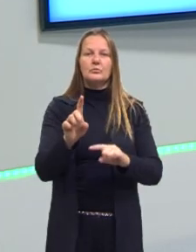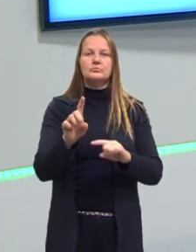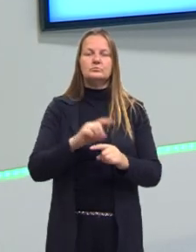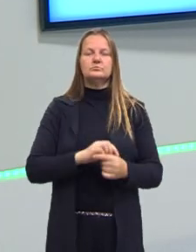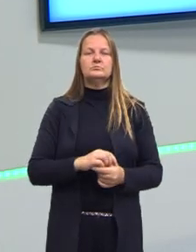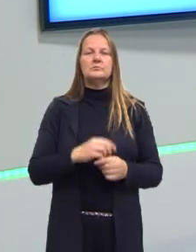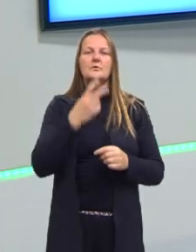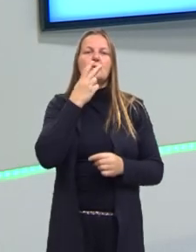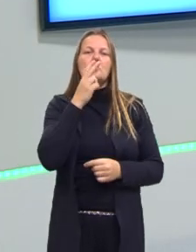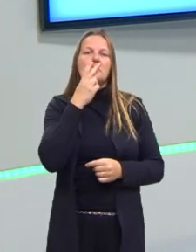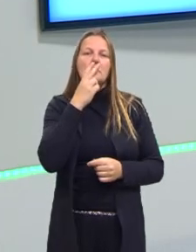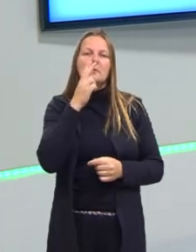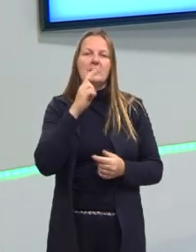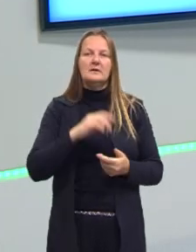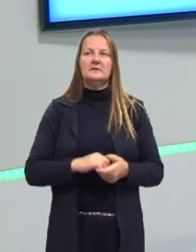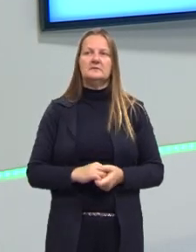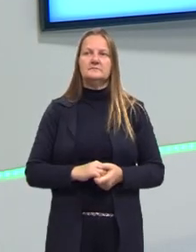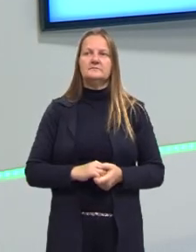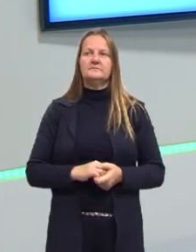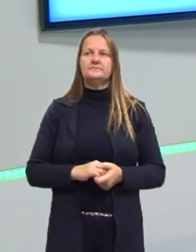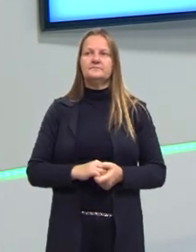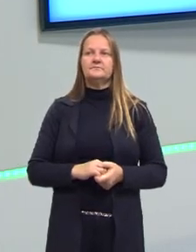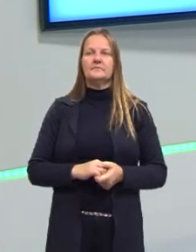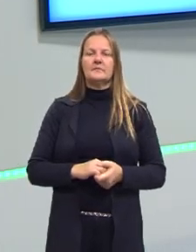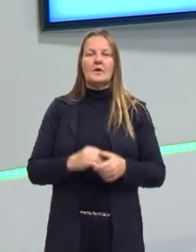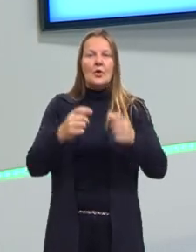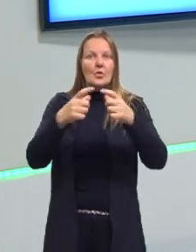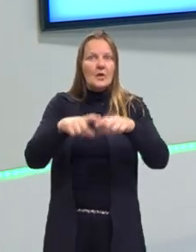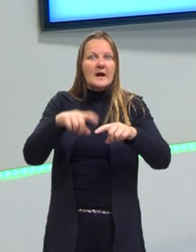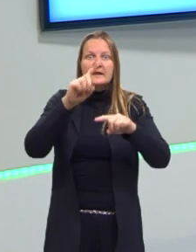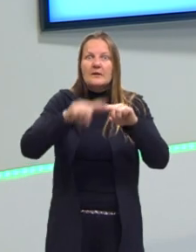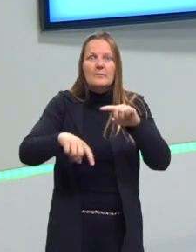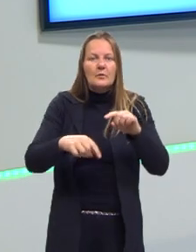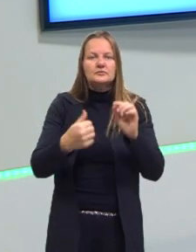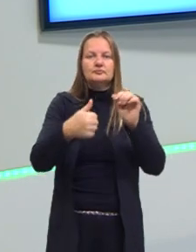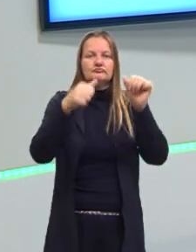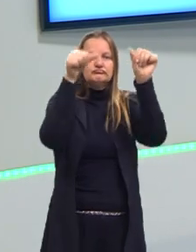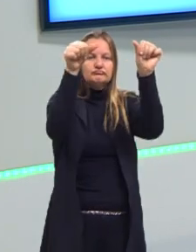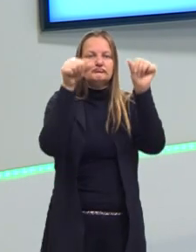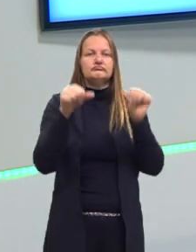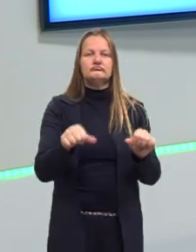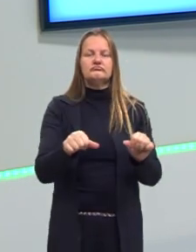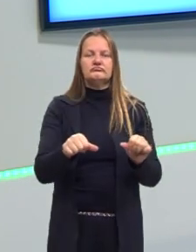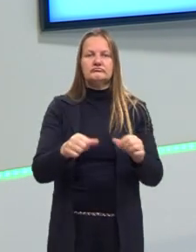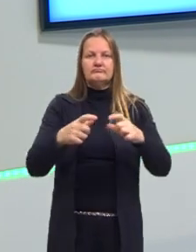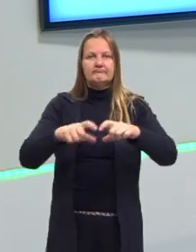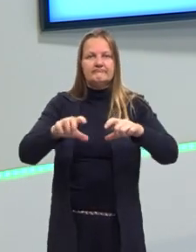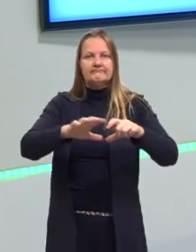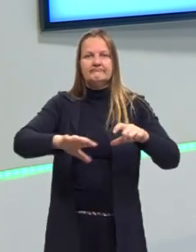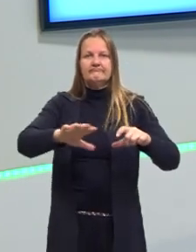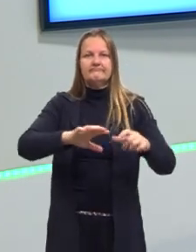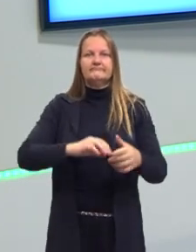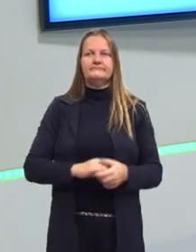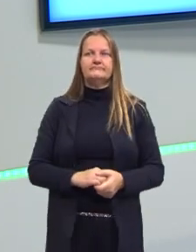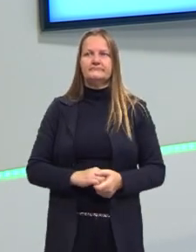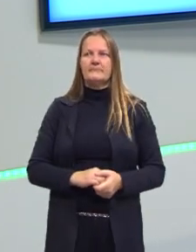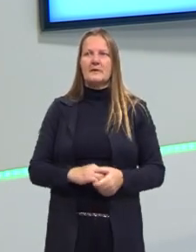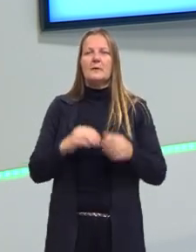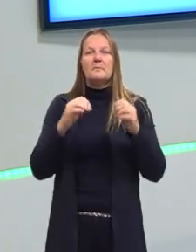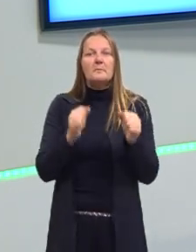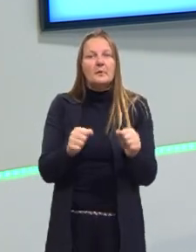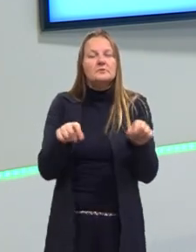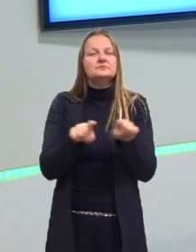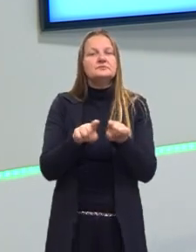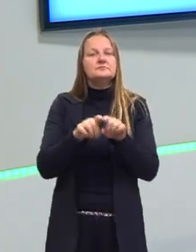proibido fumar. E o neste local, porque ele está colocado ali em um determinado espaço. E eu posso ter também